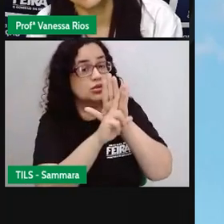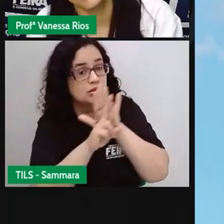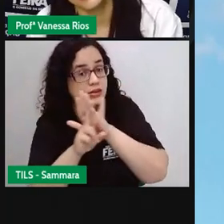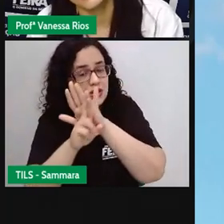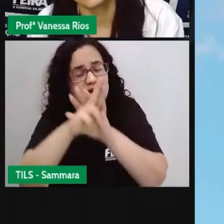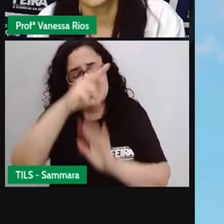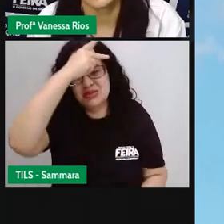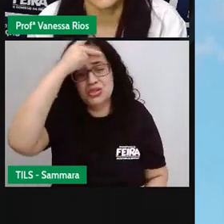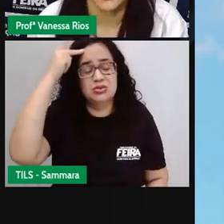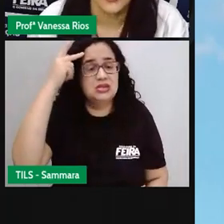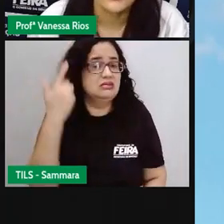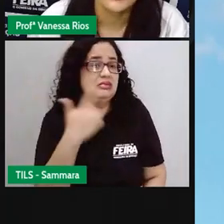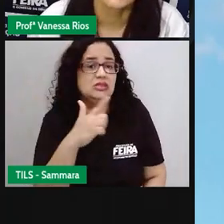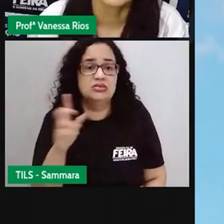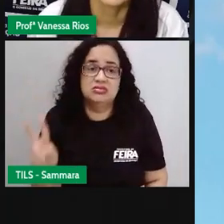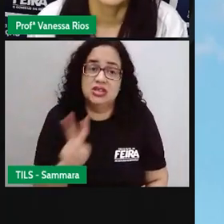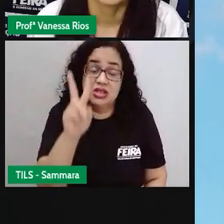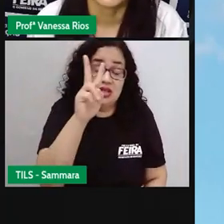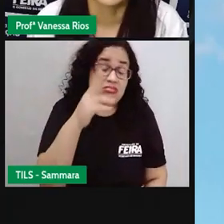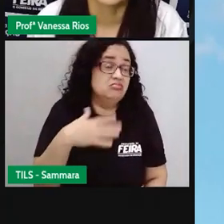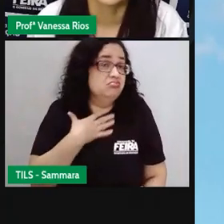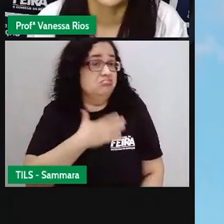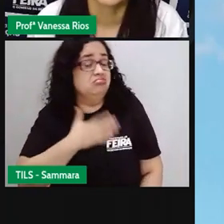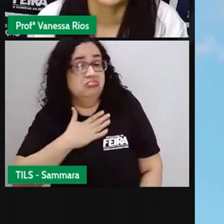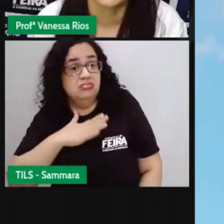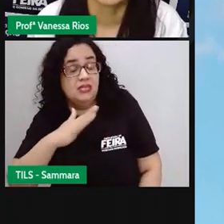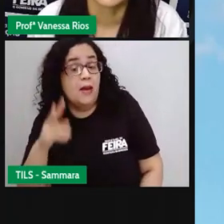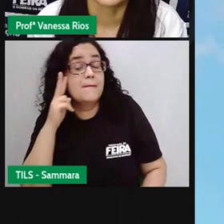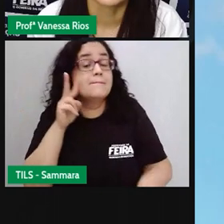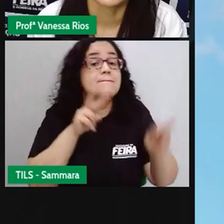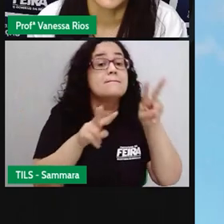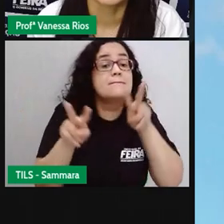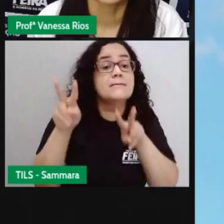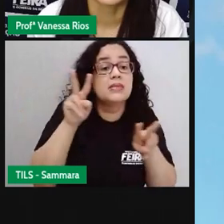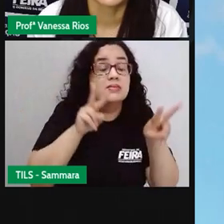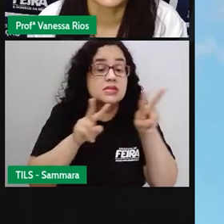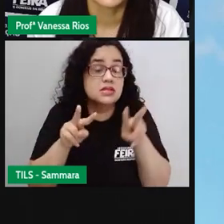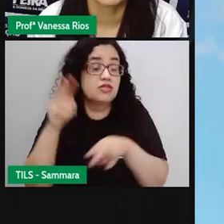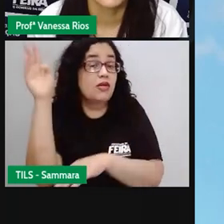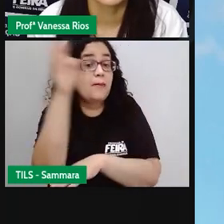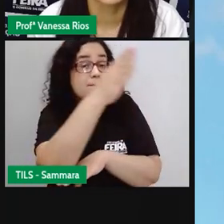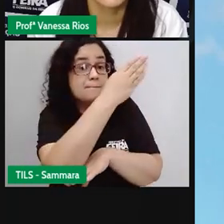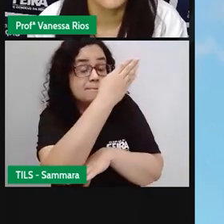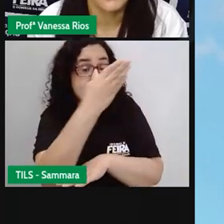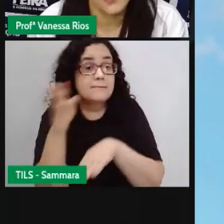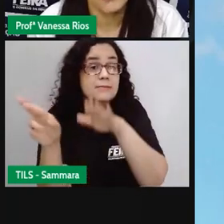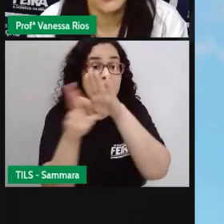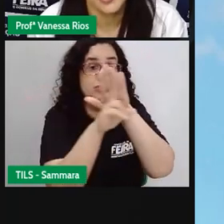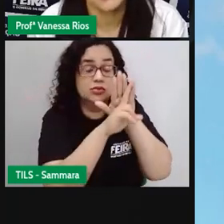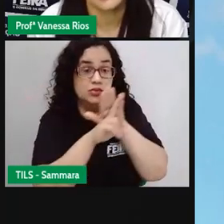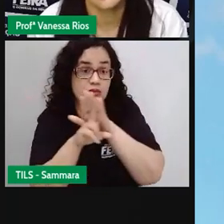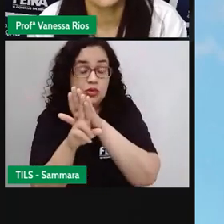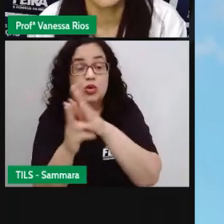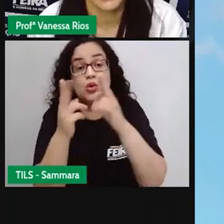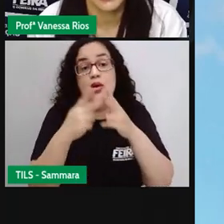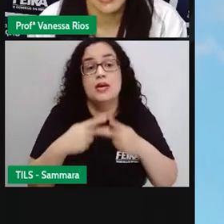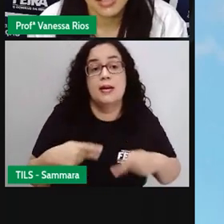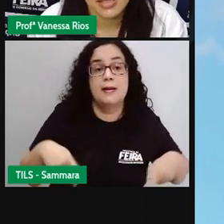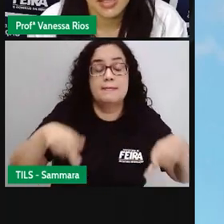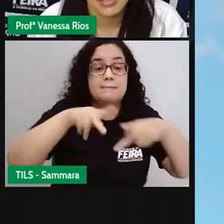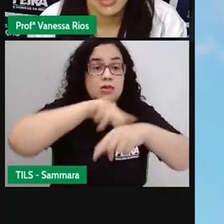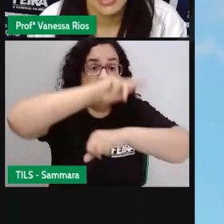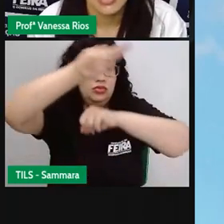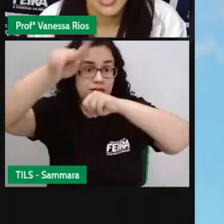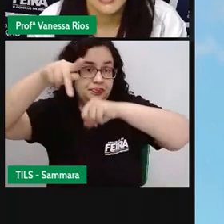pessoas não valorizam, outras gostam, mas a gente observa aí que a bandeira, ela representa um povo e representa um